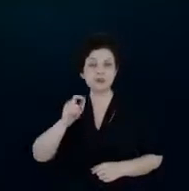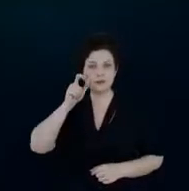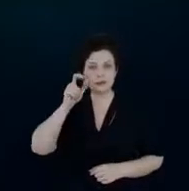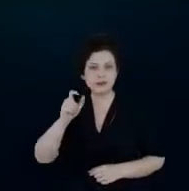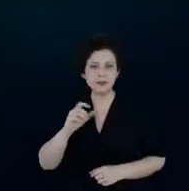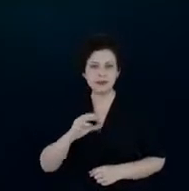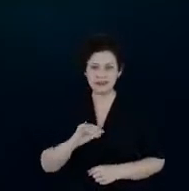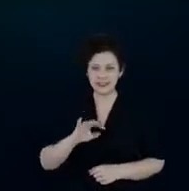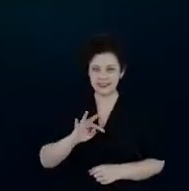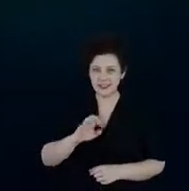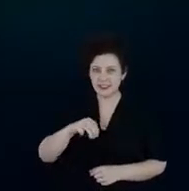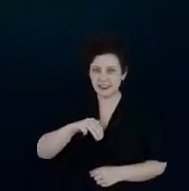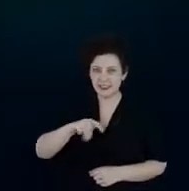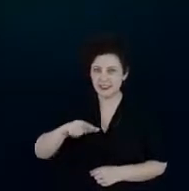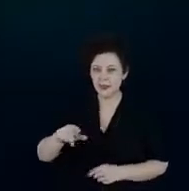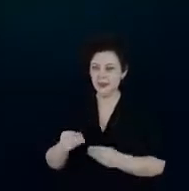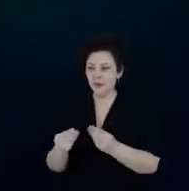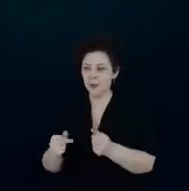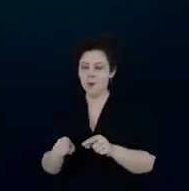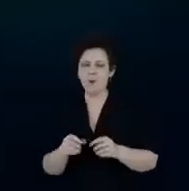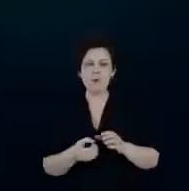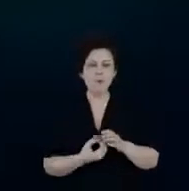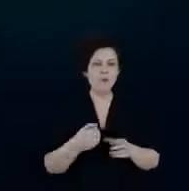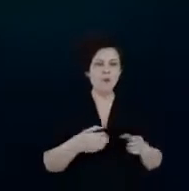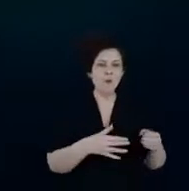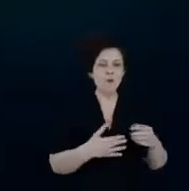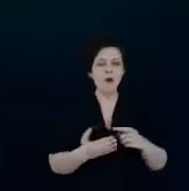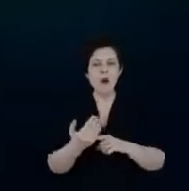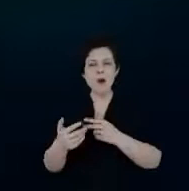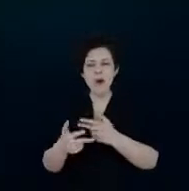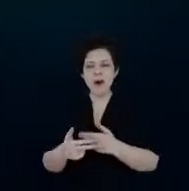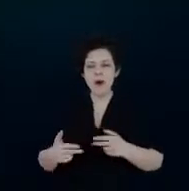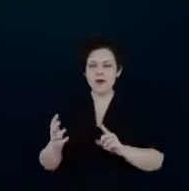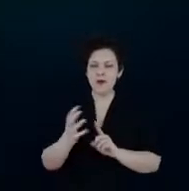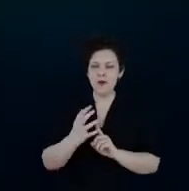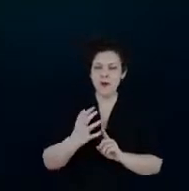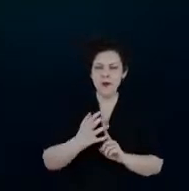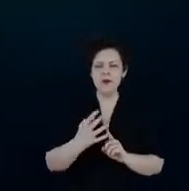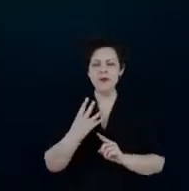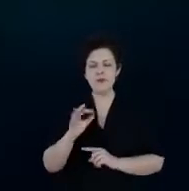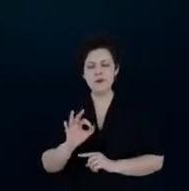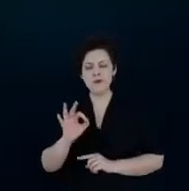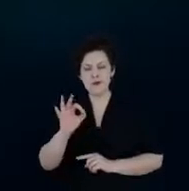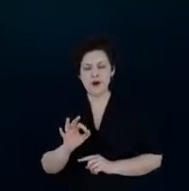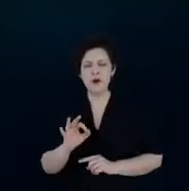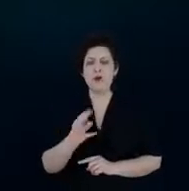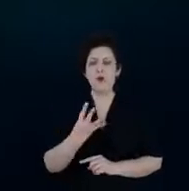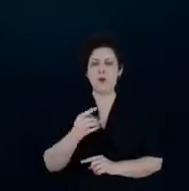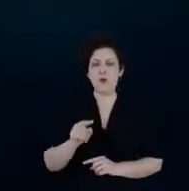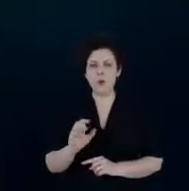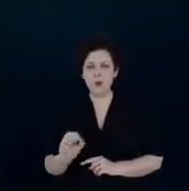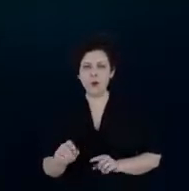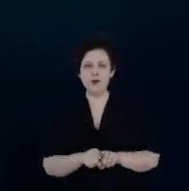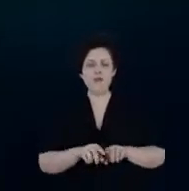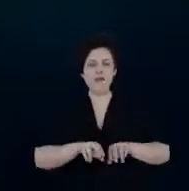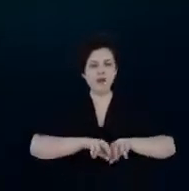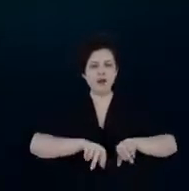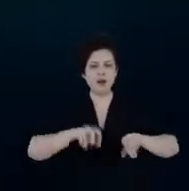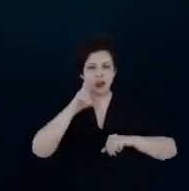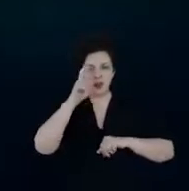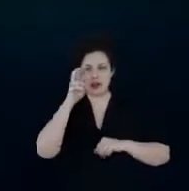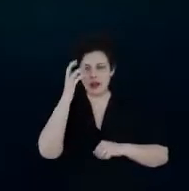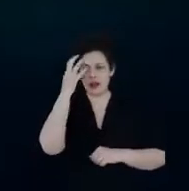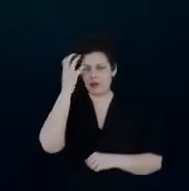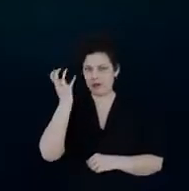Citenel tanto de eficiência quanto de inovação as tecnologias a gente tem indústria 4.0 5G IoT inteligência